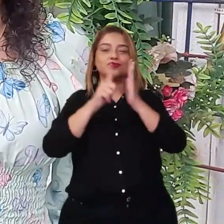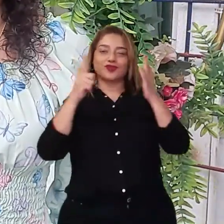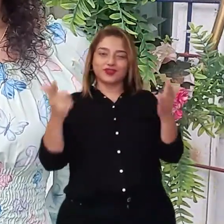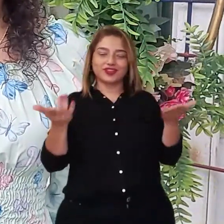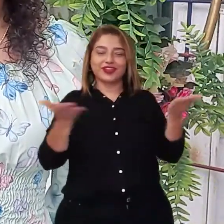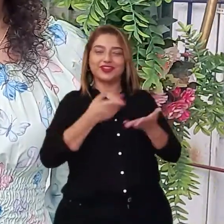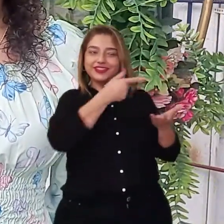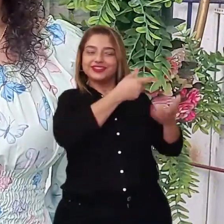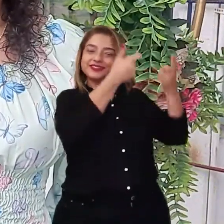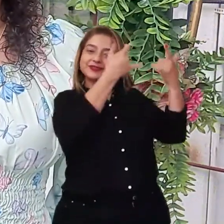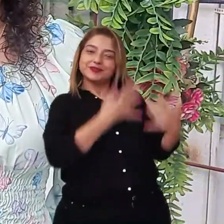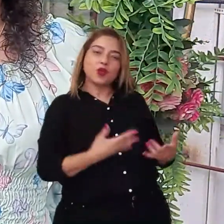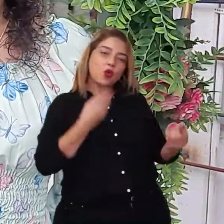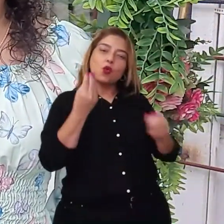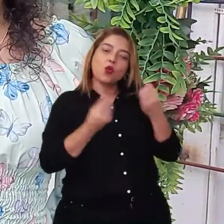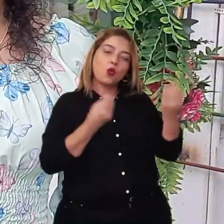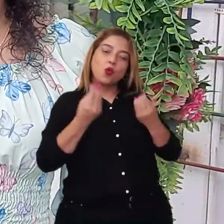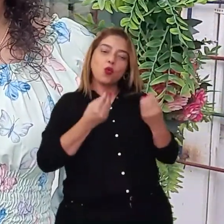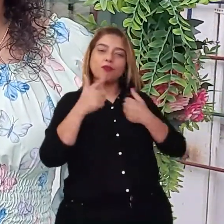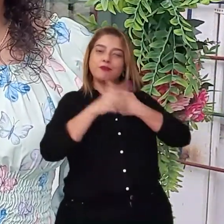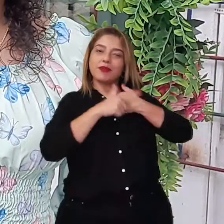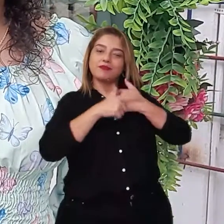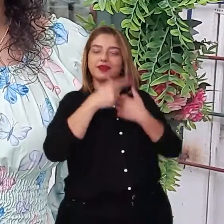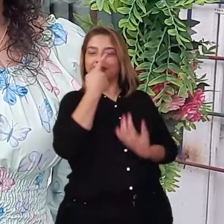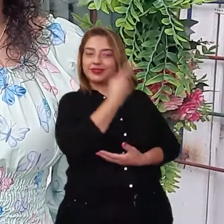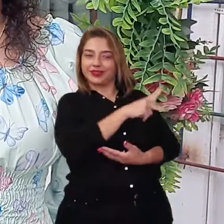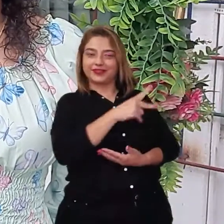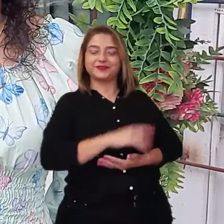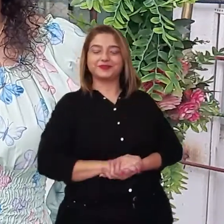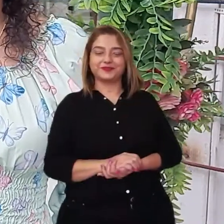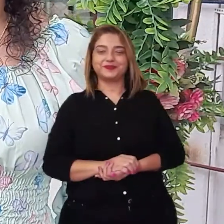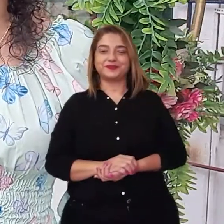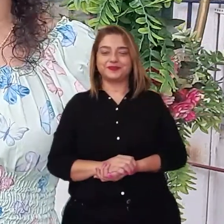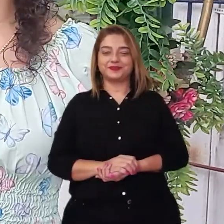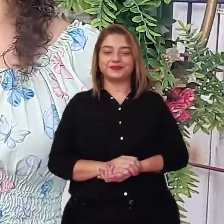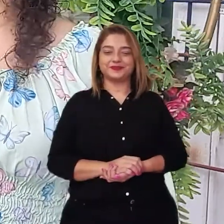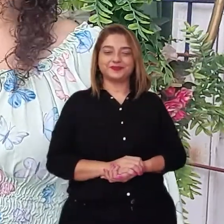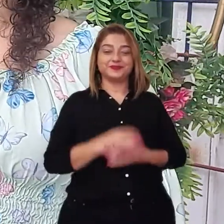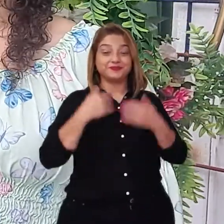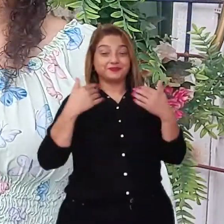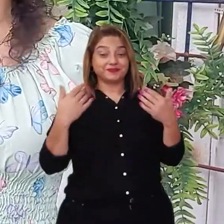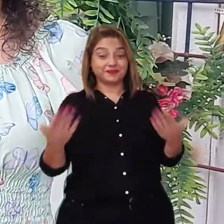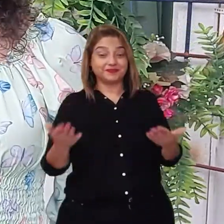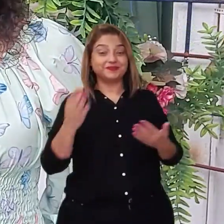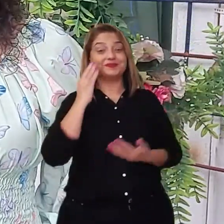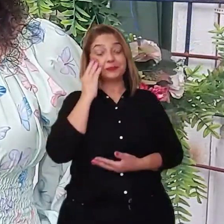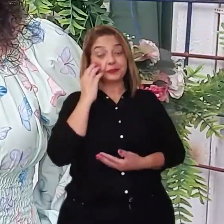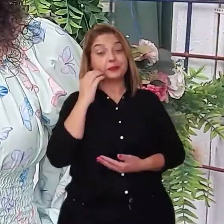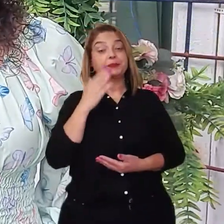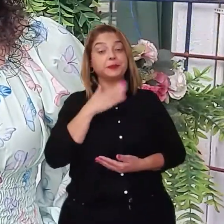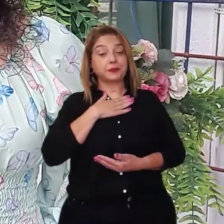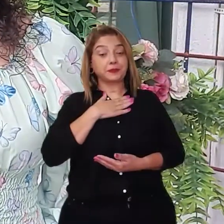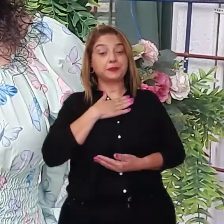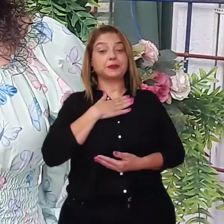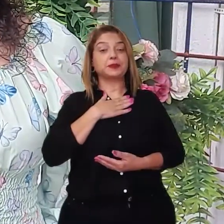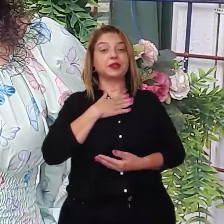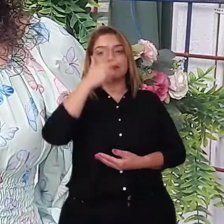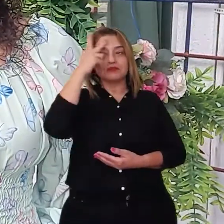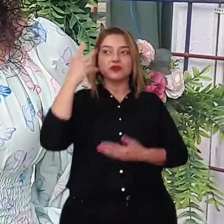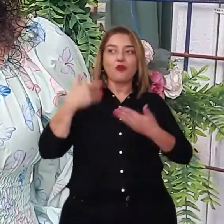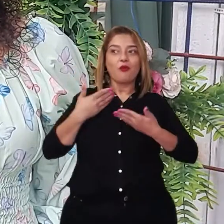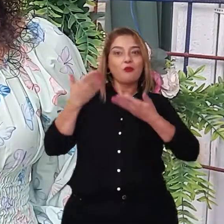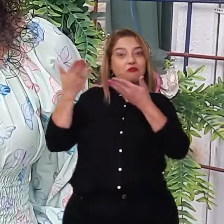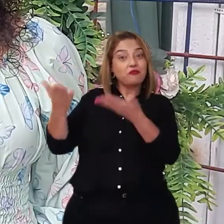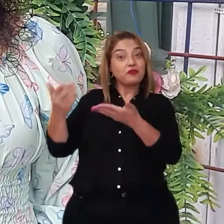deixá-lo falar um pouquinho sobre o papel dele nesse processo. Então, eu quando recebi o